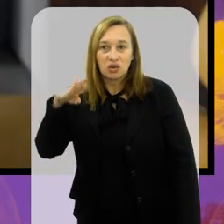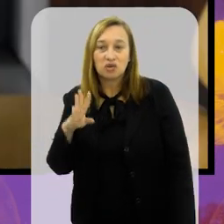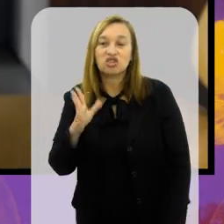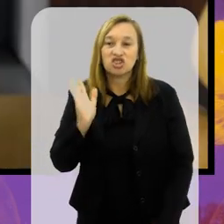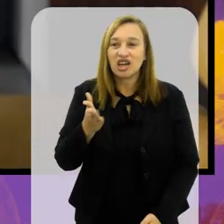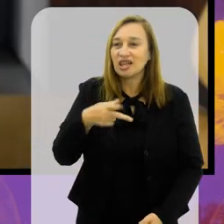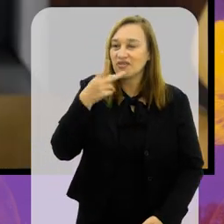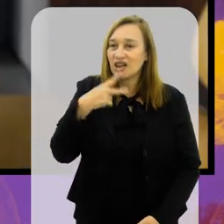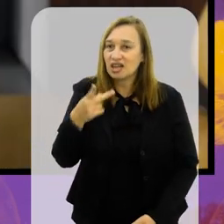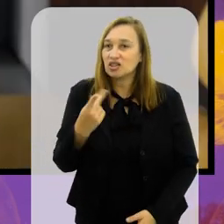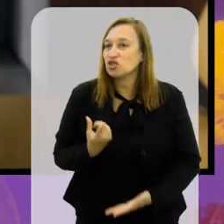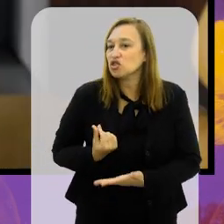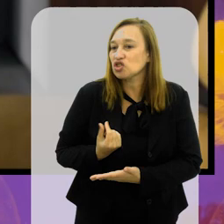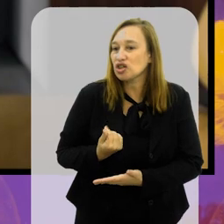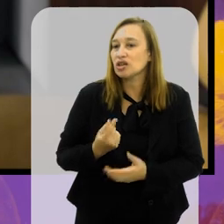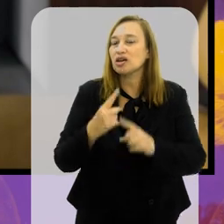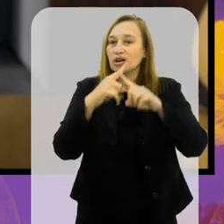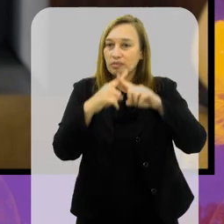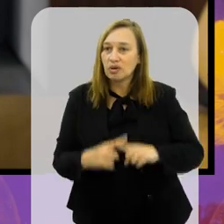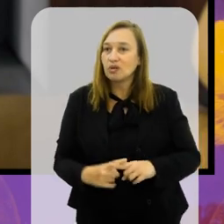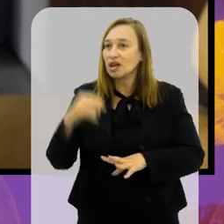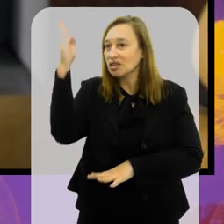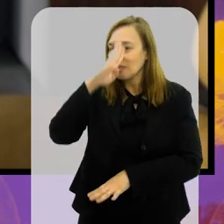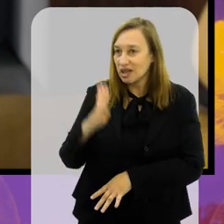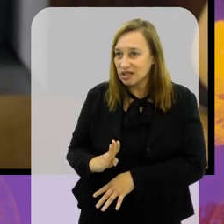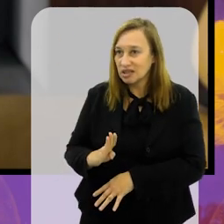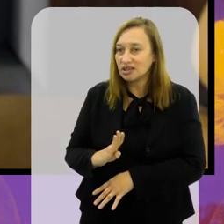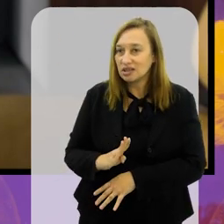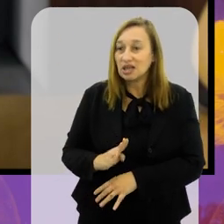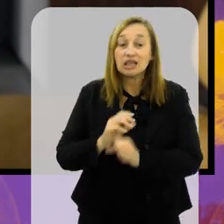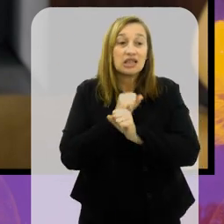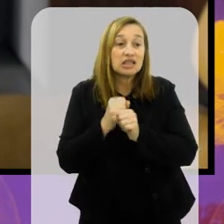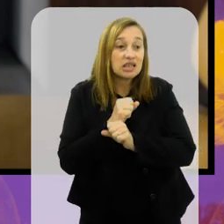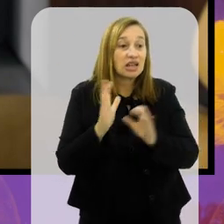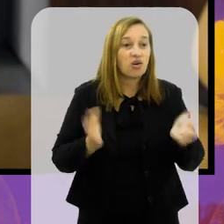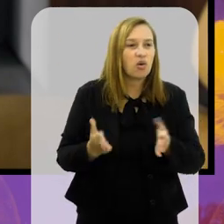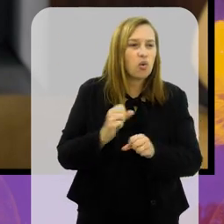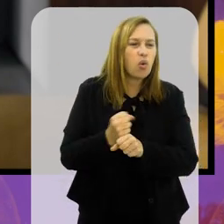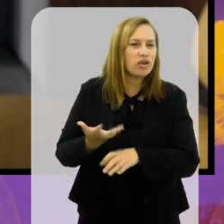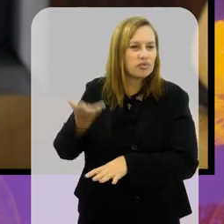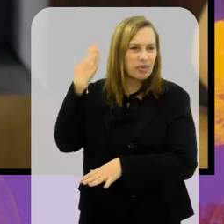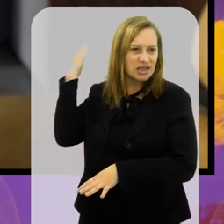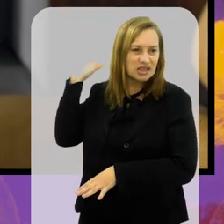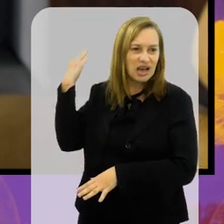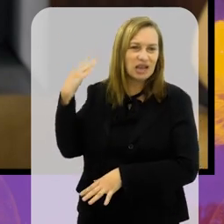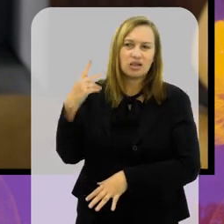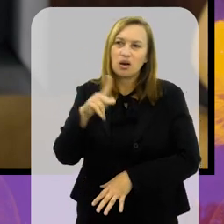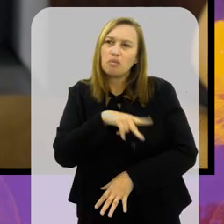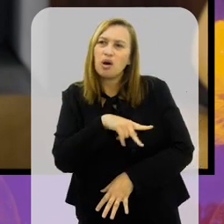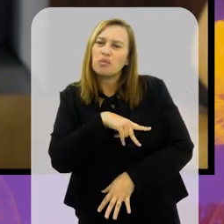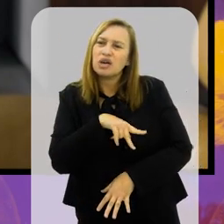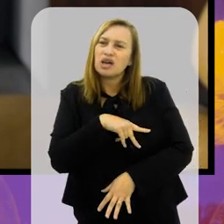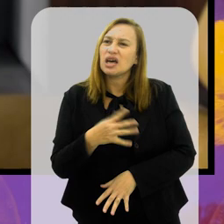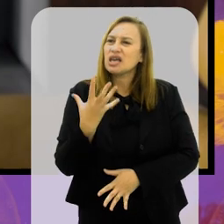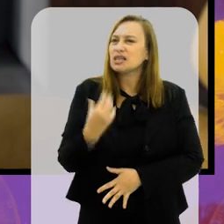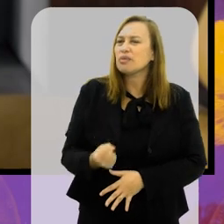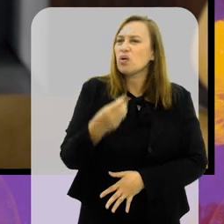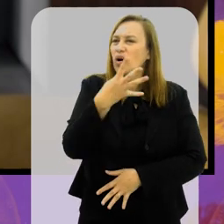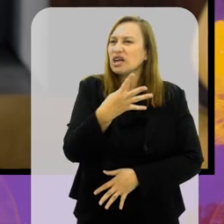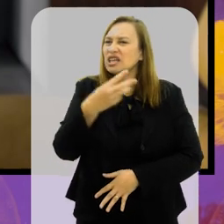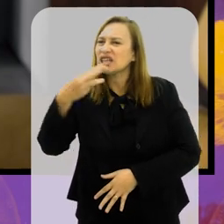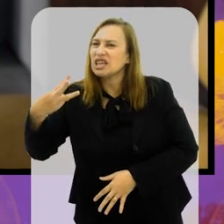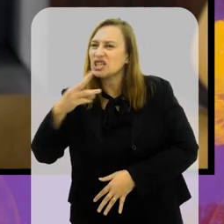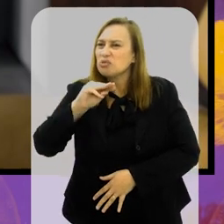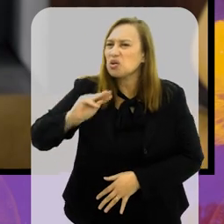Ô, Wellington, já que a gente está falando de dinheiro, vamos falar aqui do Campeonato Brasileiro. O campeão brasileiro desse ano, ano passado, foi o Palmeiras.